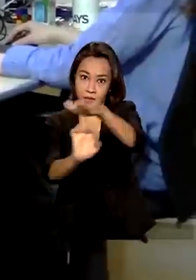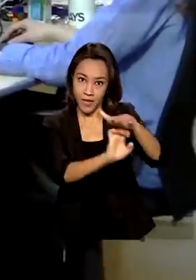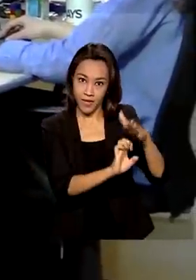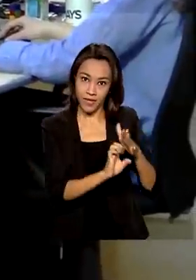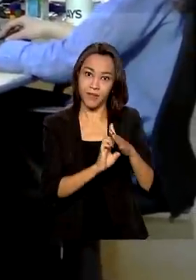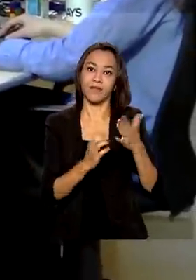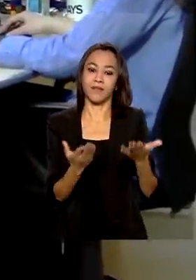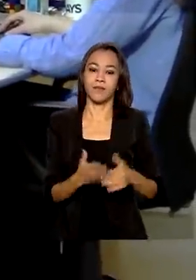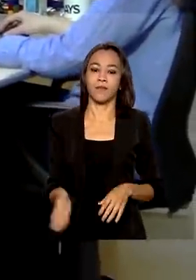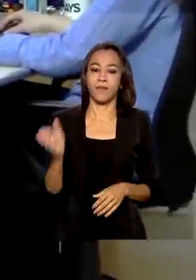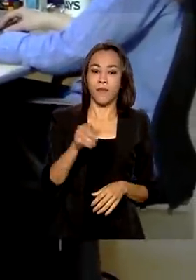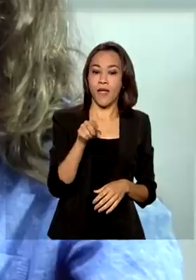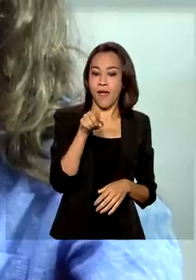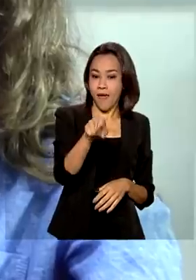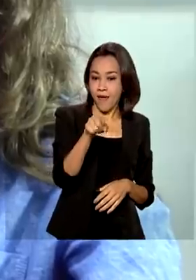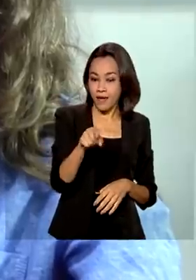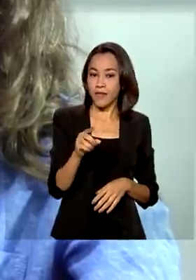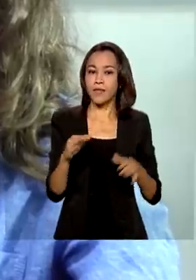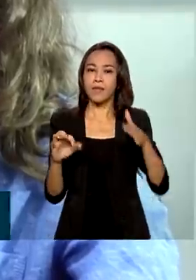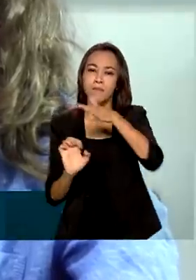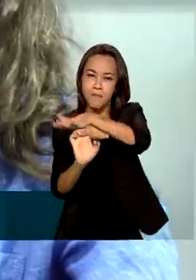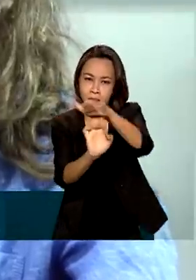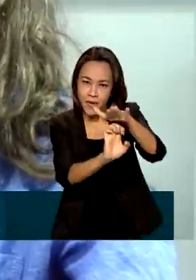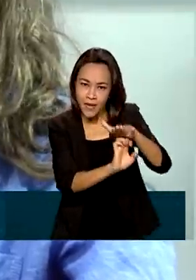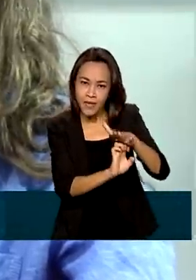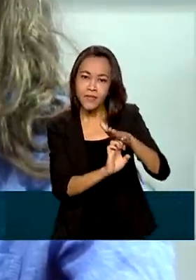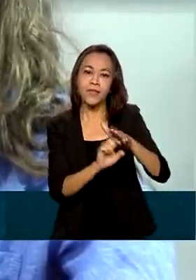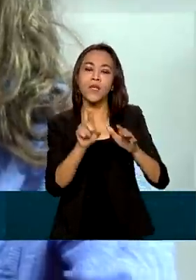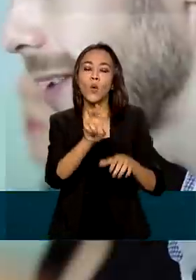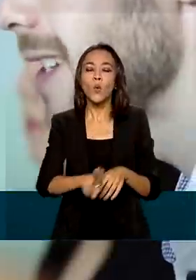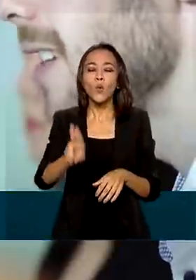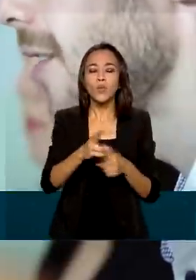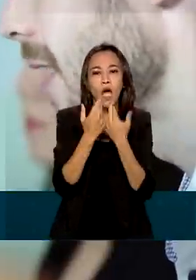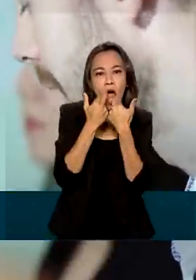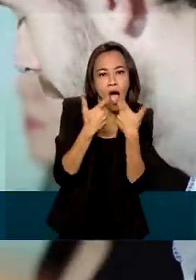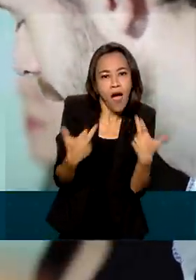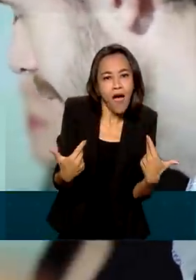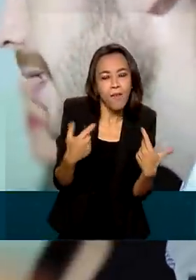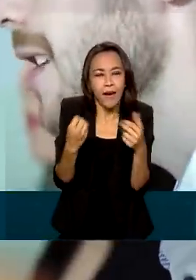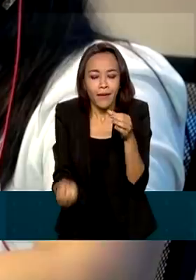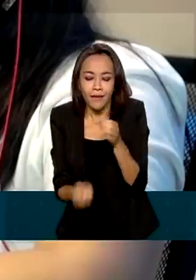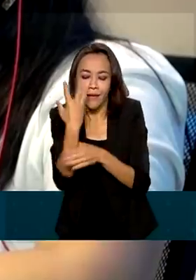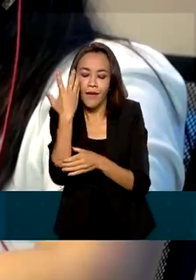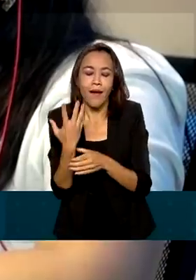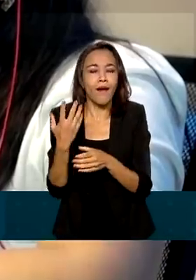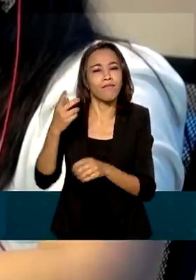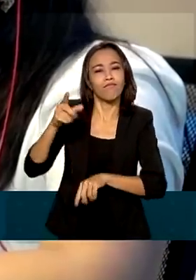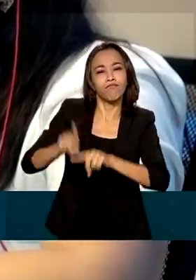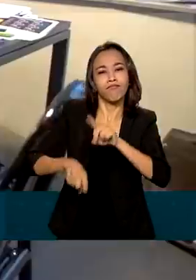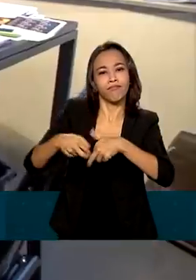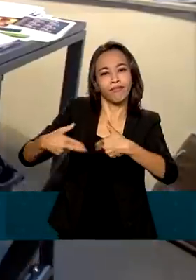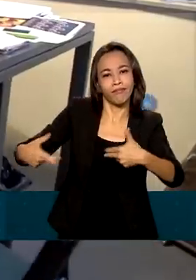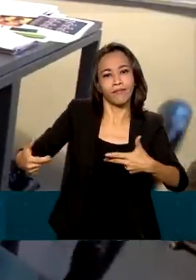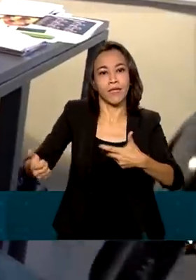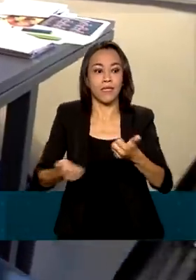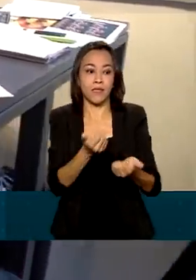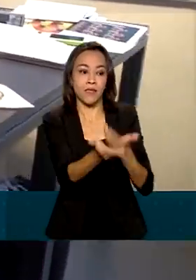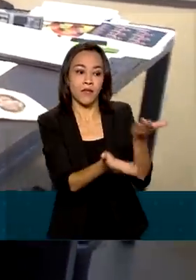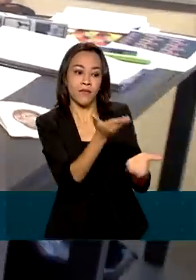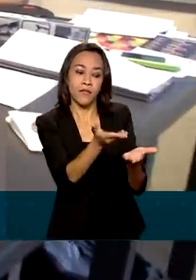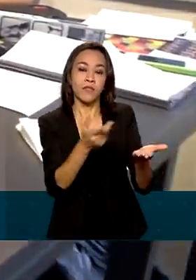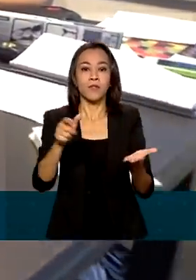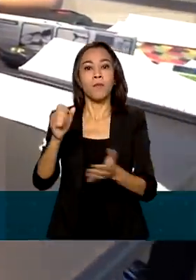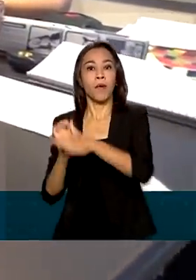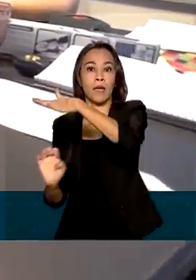As startups usam a inovação como principal ferramenta para criar produtos e serviços para empresas e